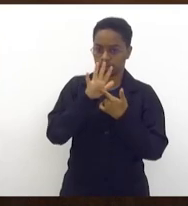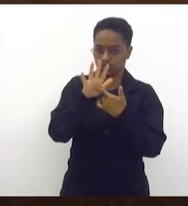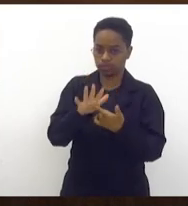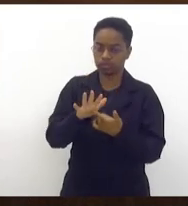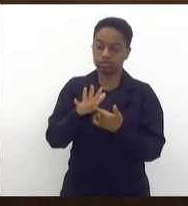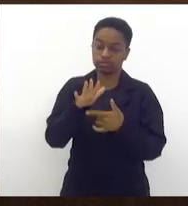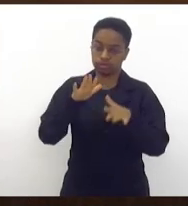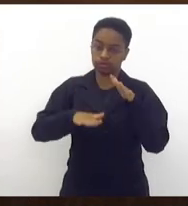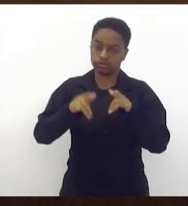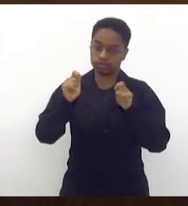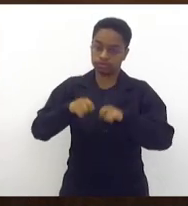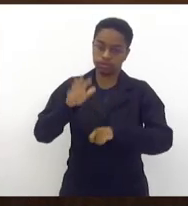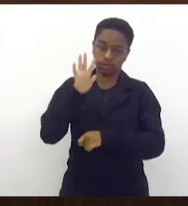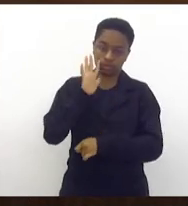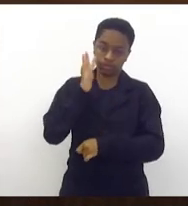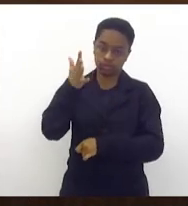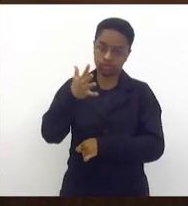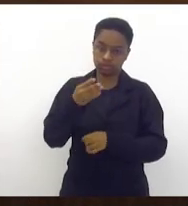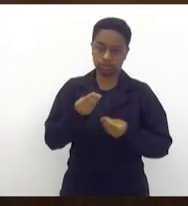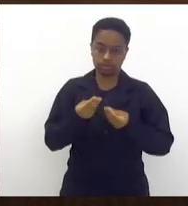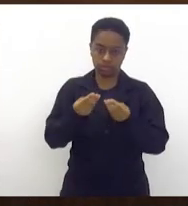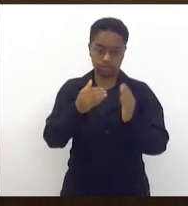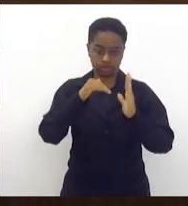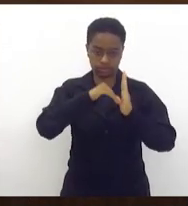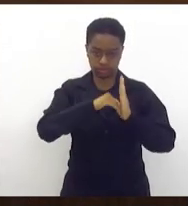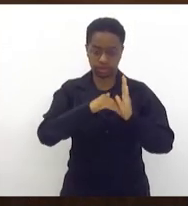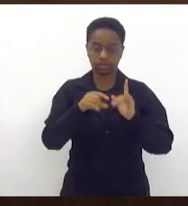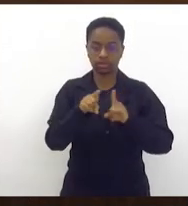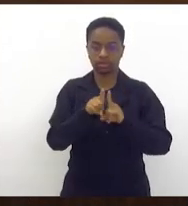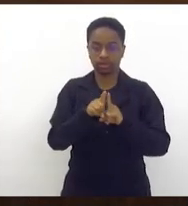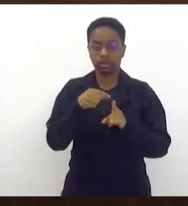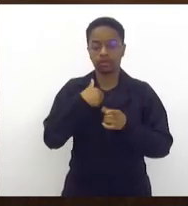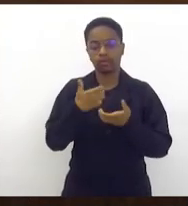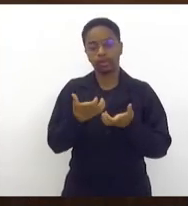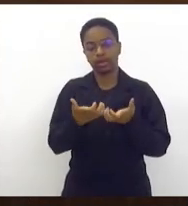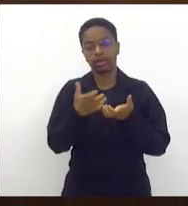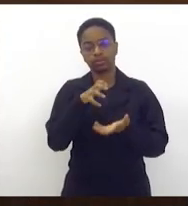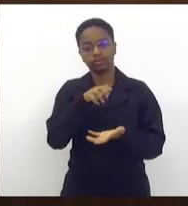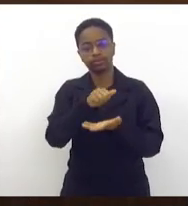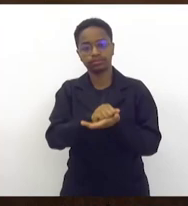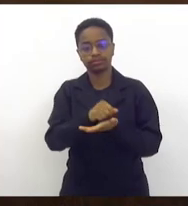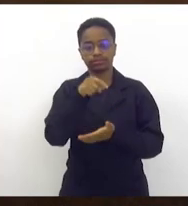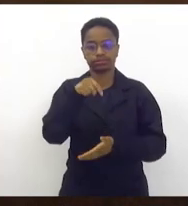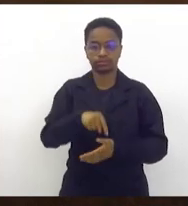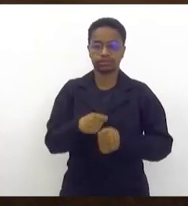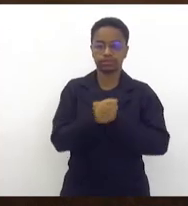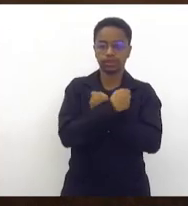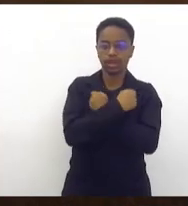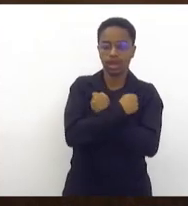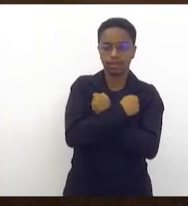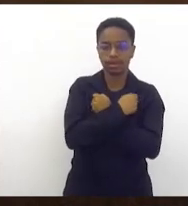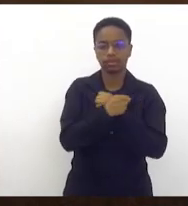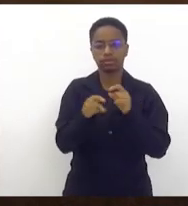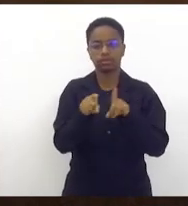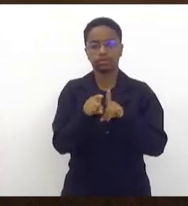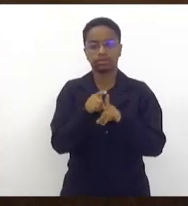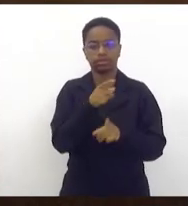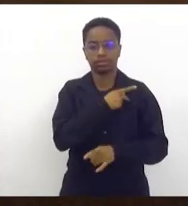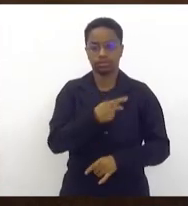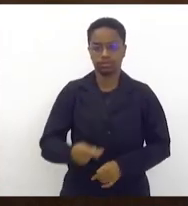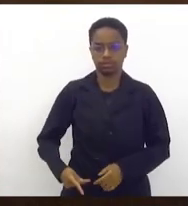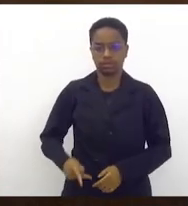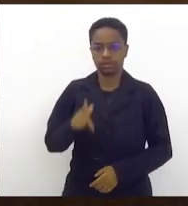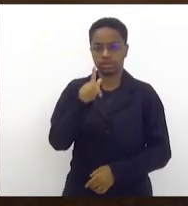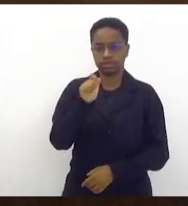possível solução ao Senado Federal. Quero deixar aqui o registro de um grande abraço do presidente de exercício